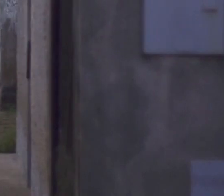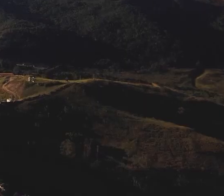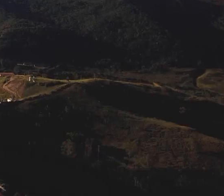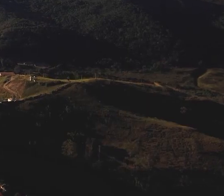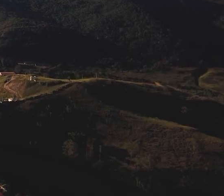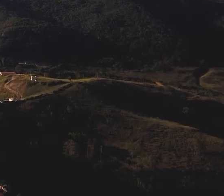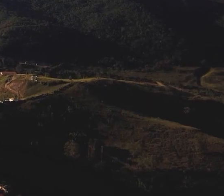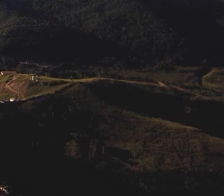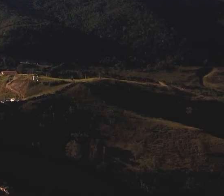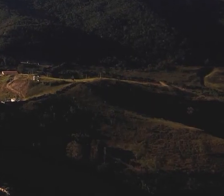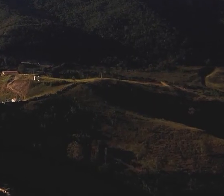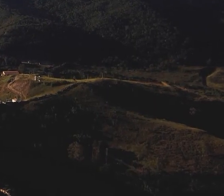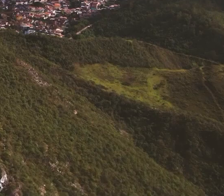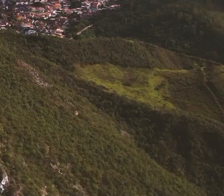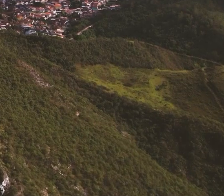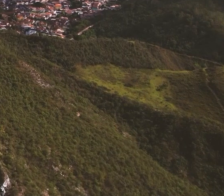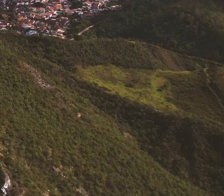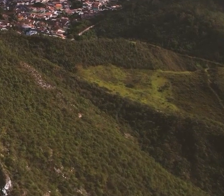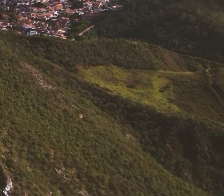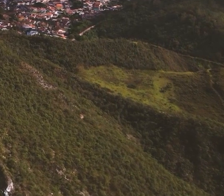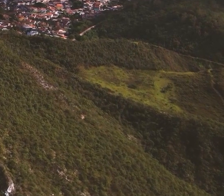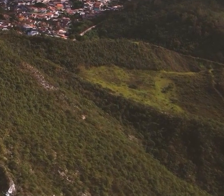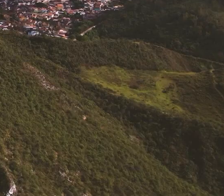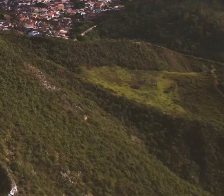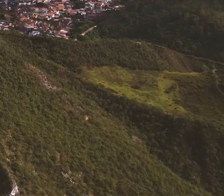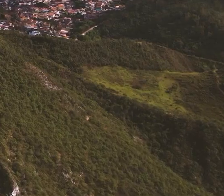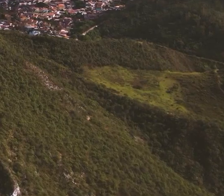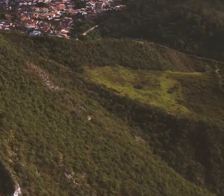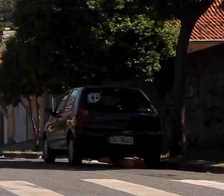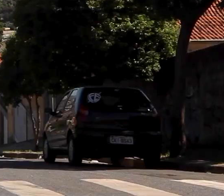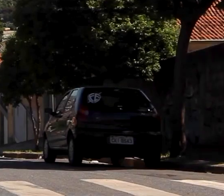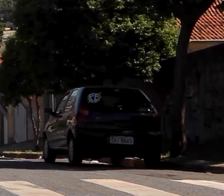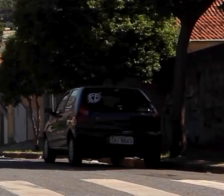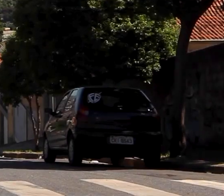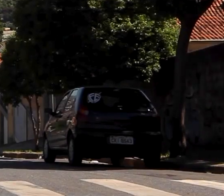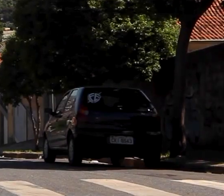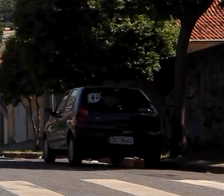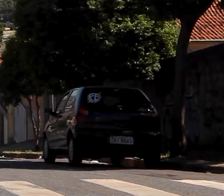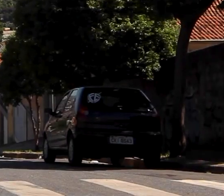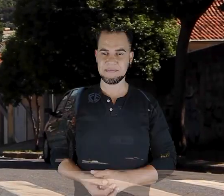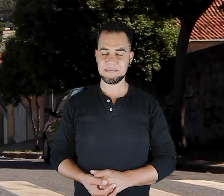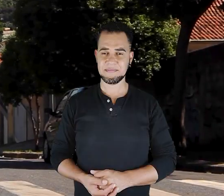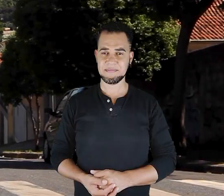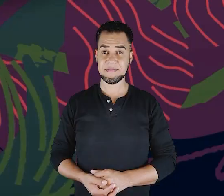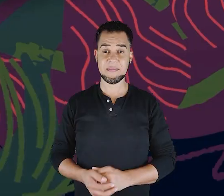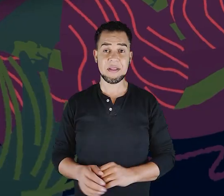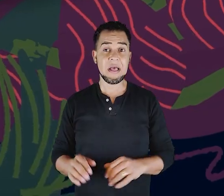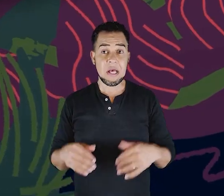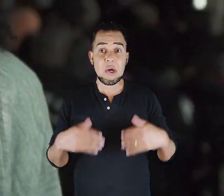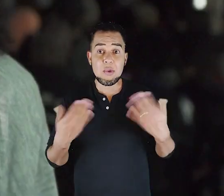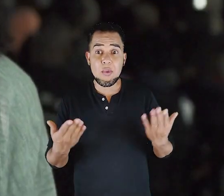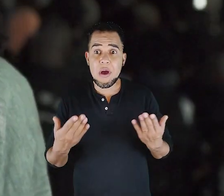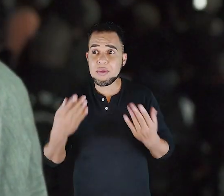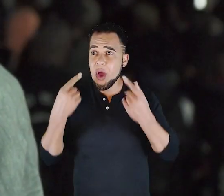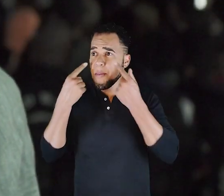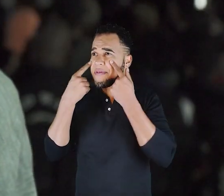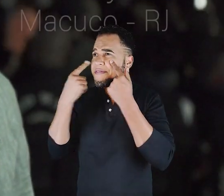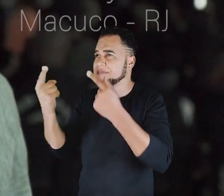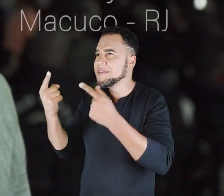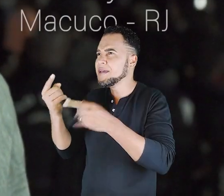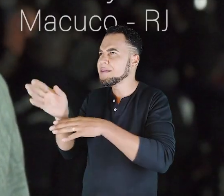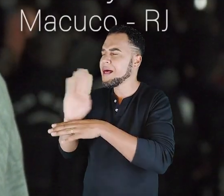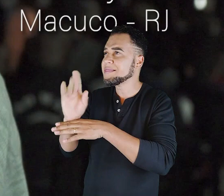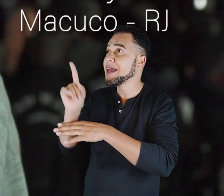Suzana, Marques e Baliza, abril de 2023. Antônio Pereira, Morro Santana, Mariana e Barreiro,